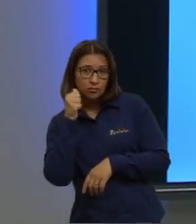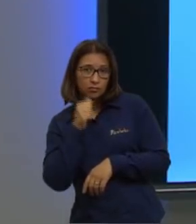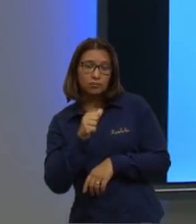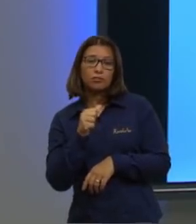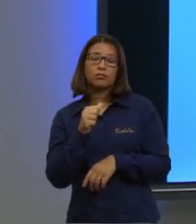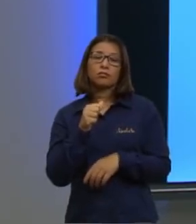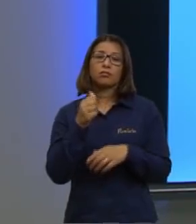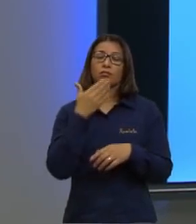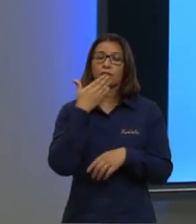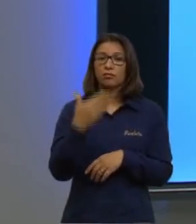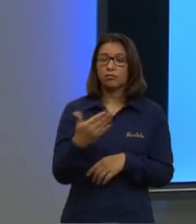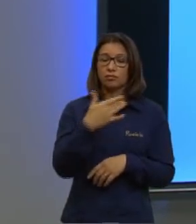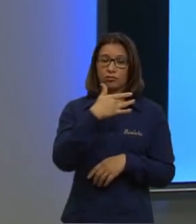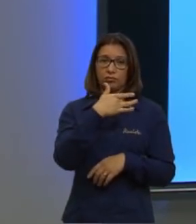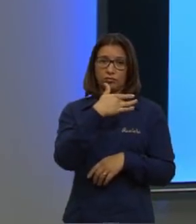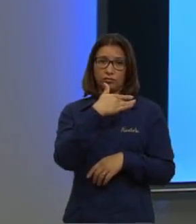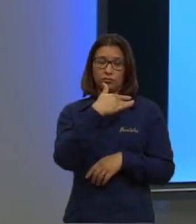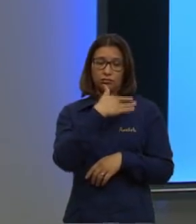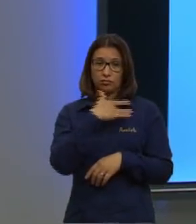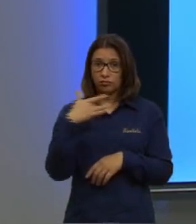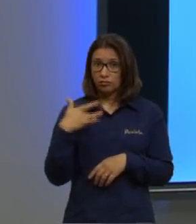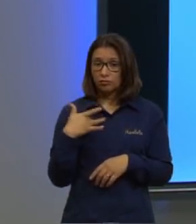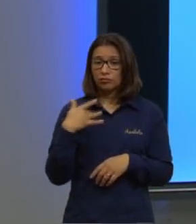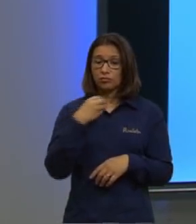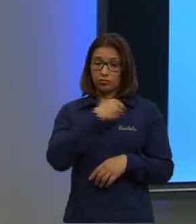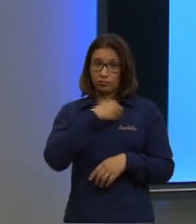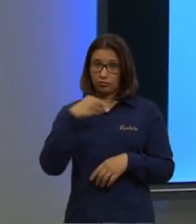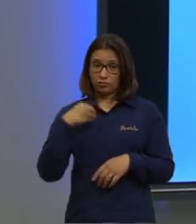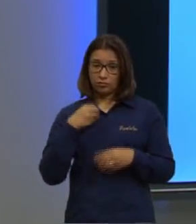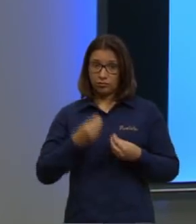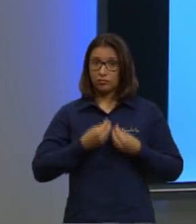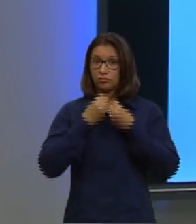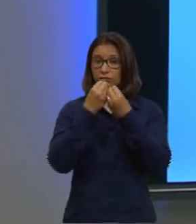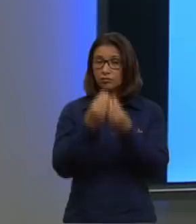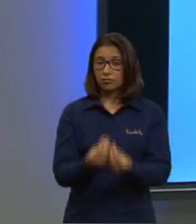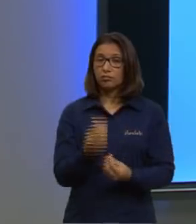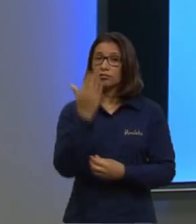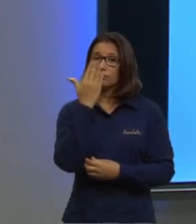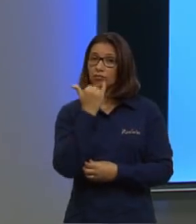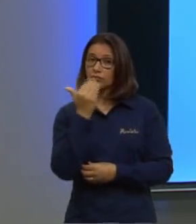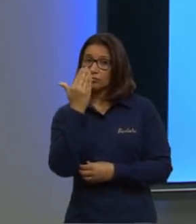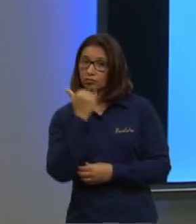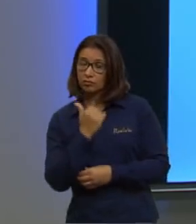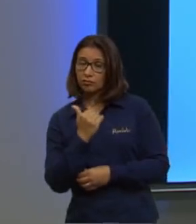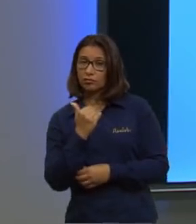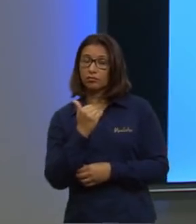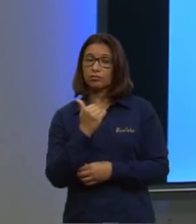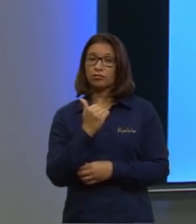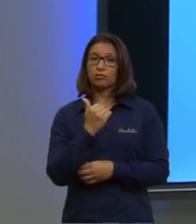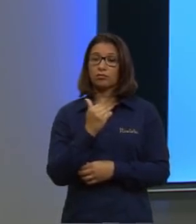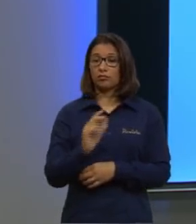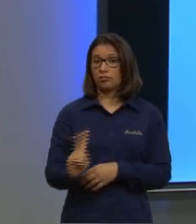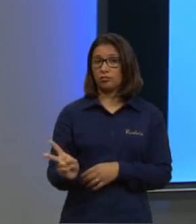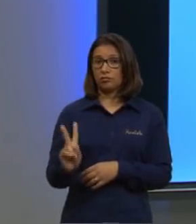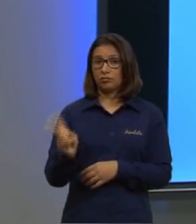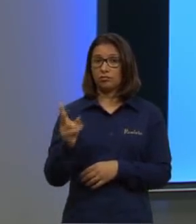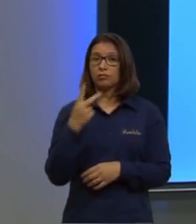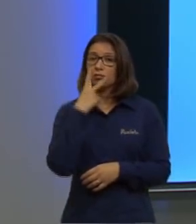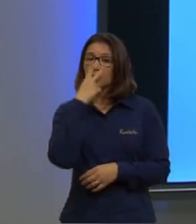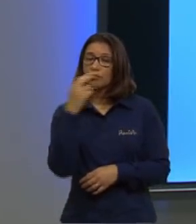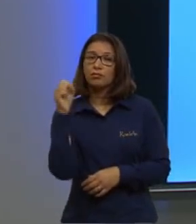saúde e seu médico sugeriu a ingestão de vegetais ricos em carotenoides como a cenoura.